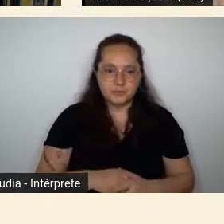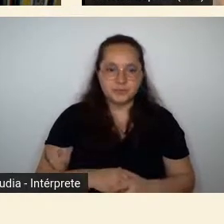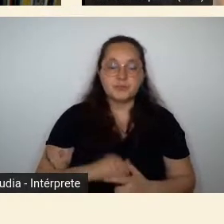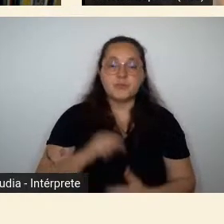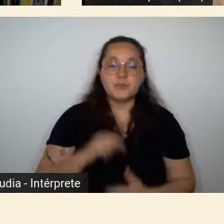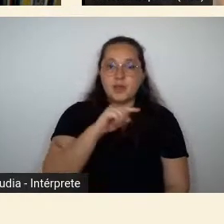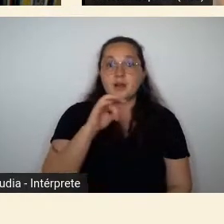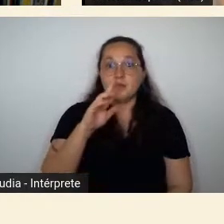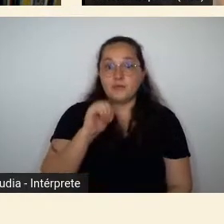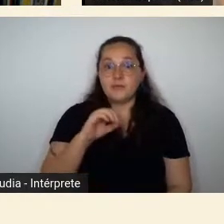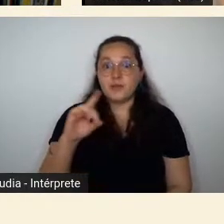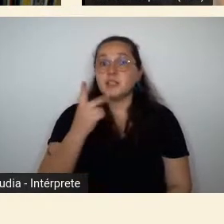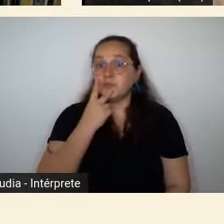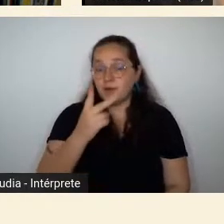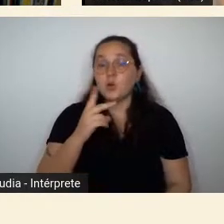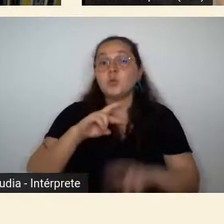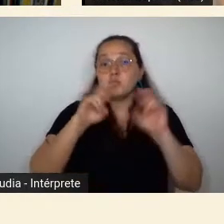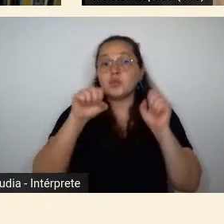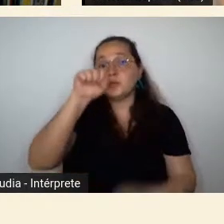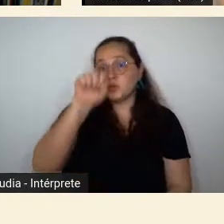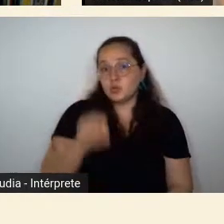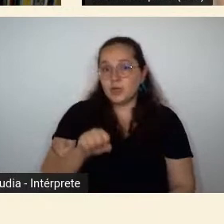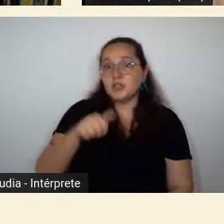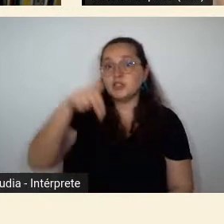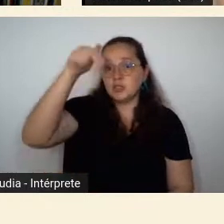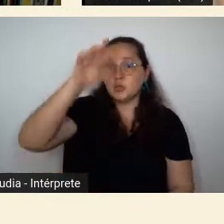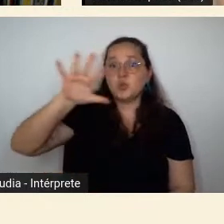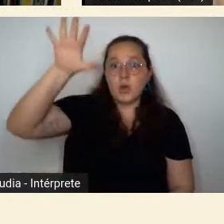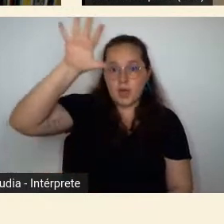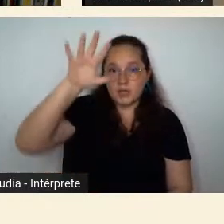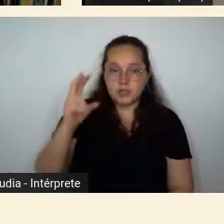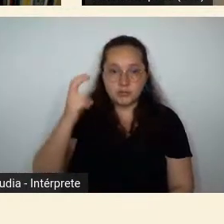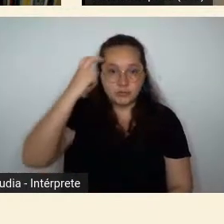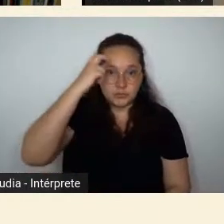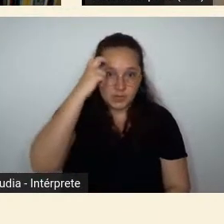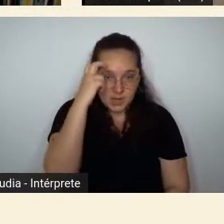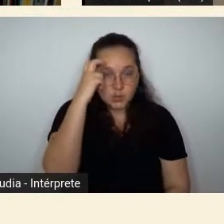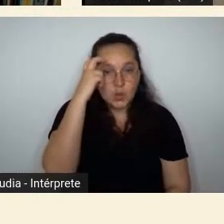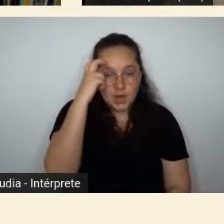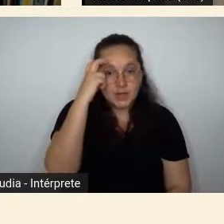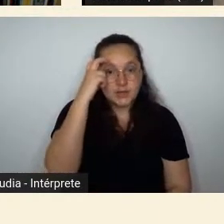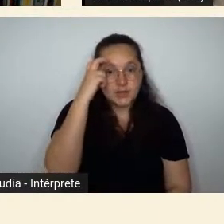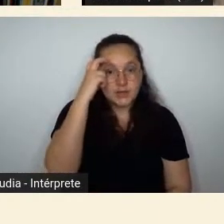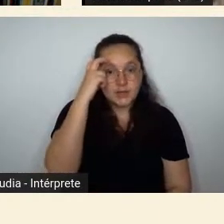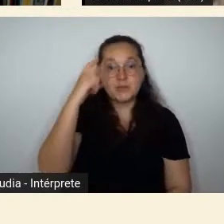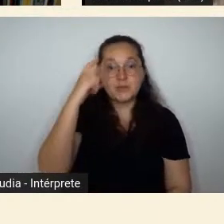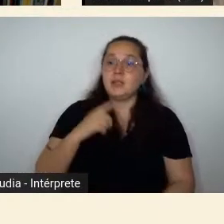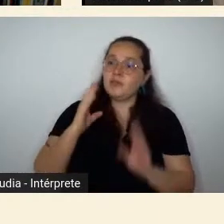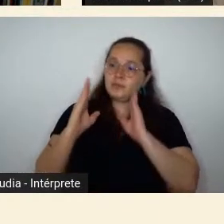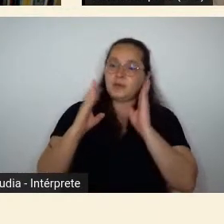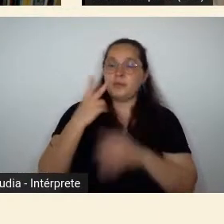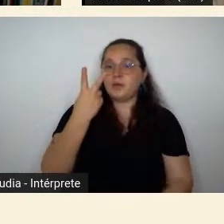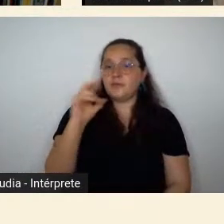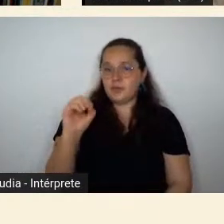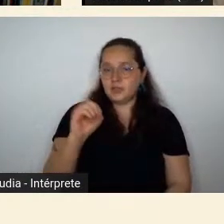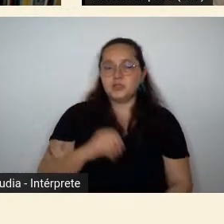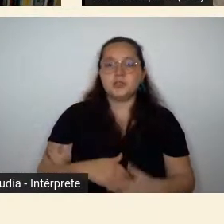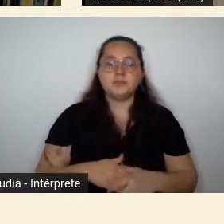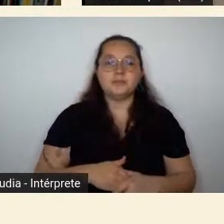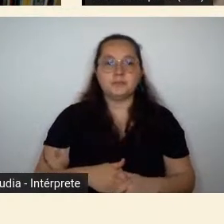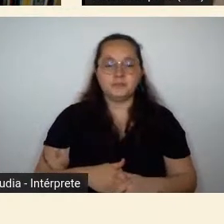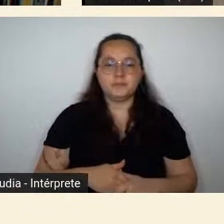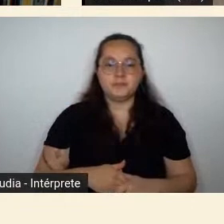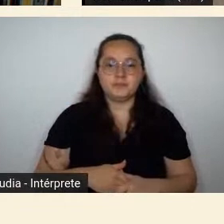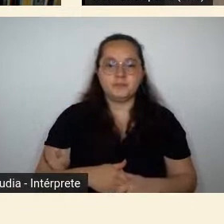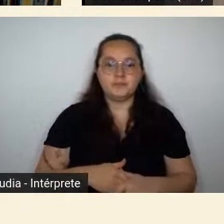sudeste e nordeste entre os intelectuais de 20 eram esses